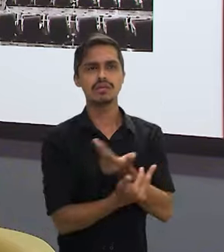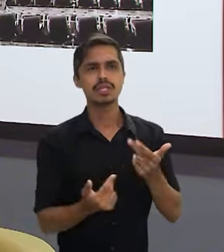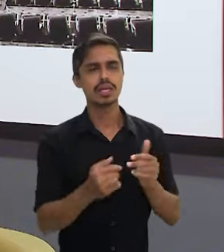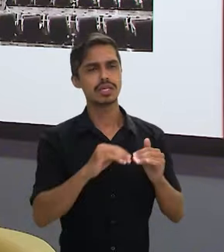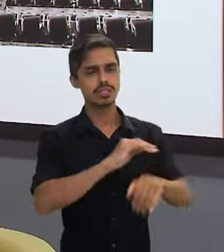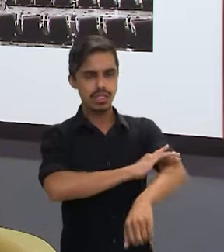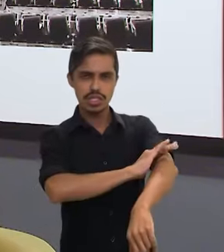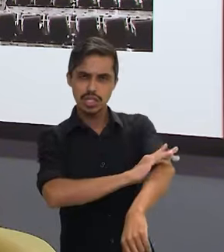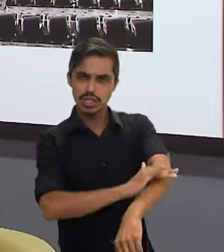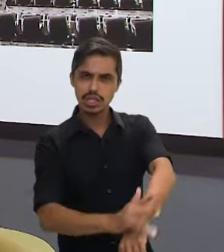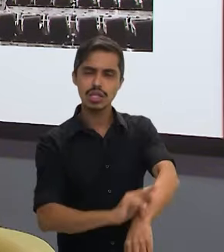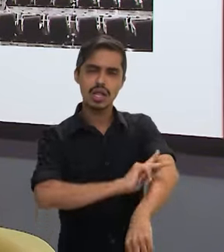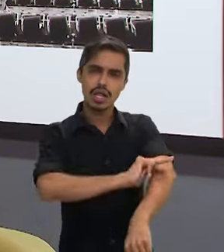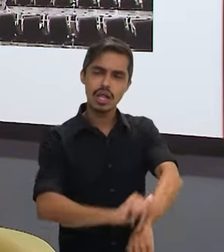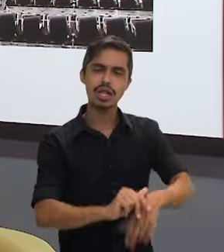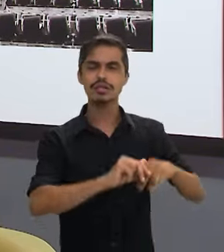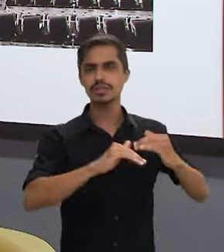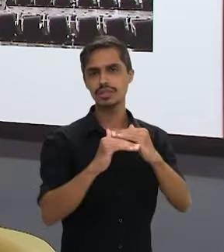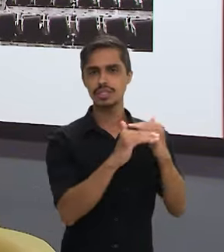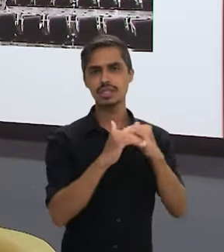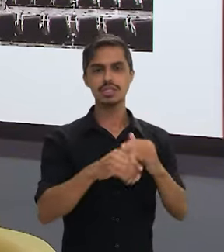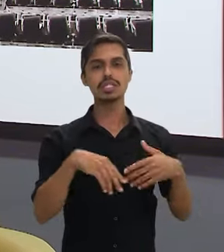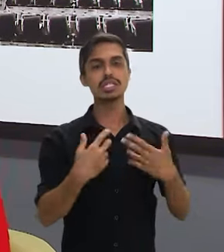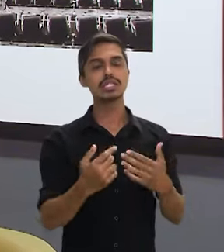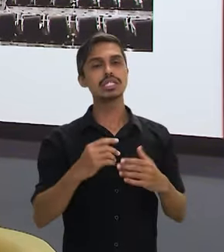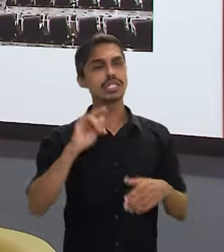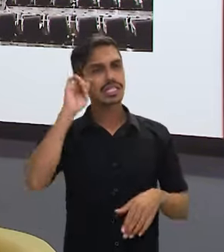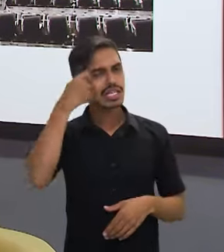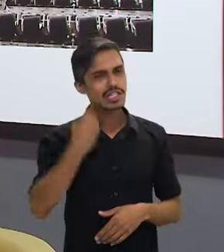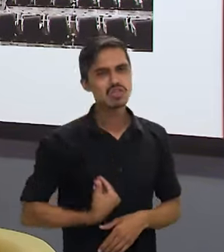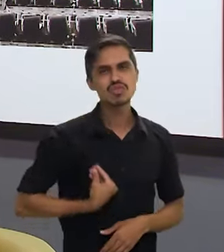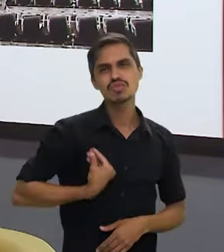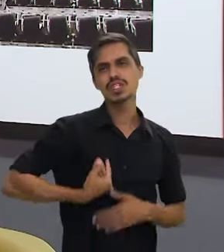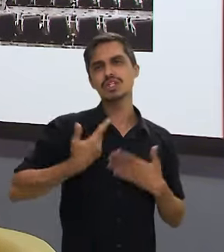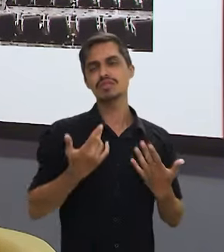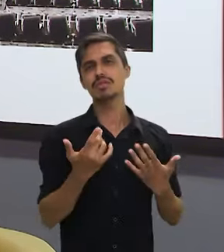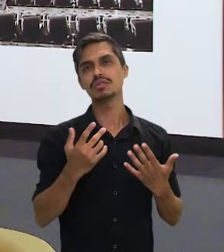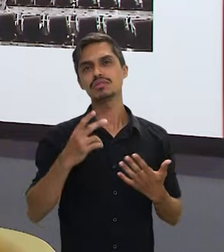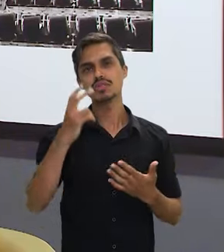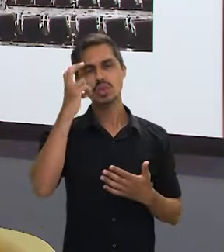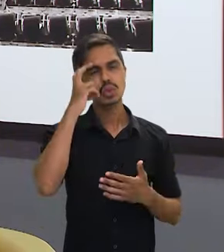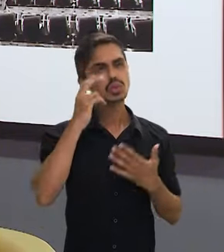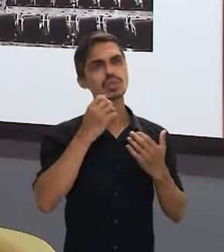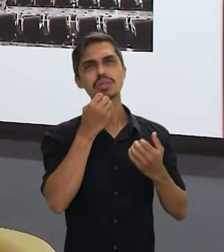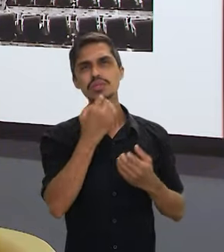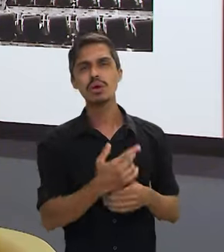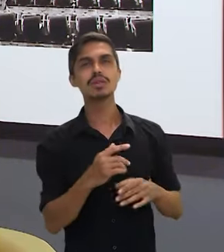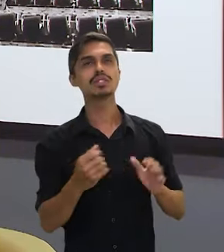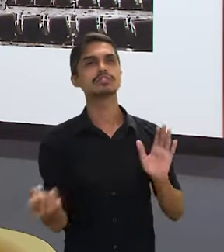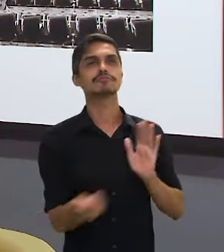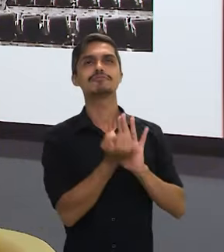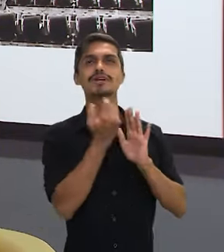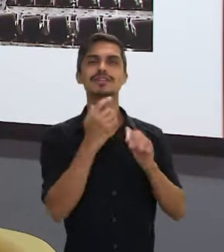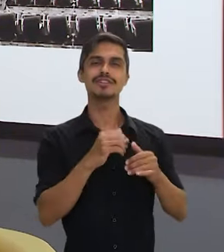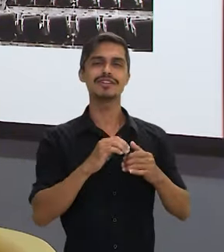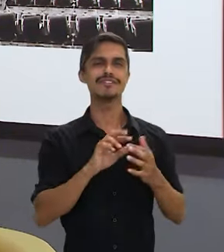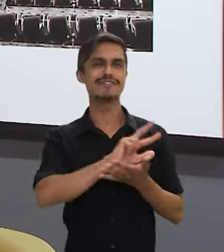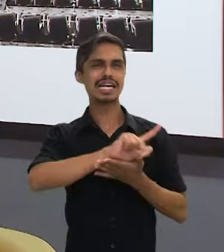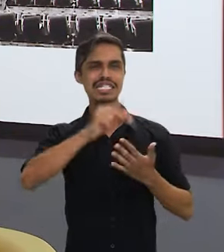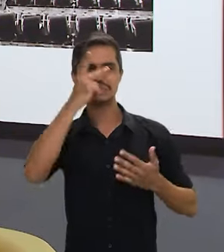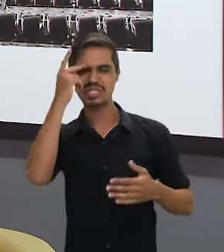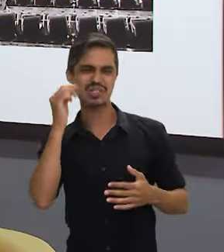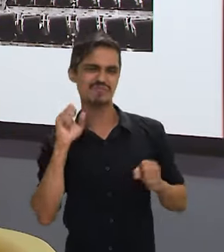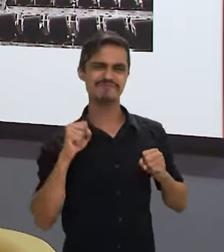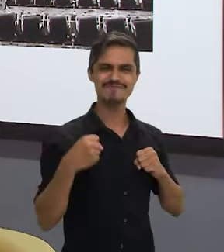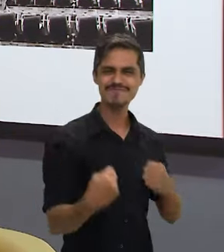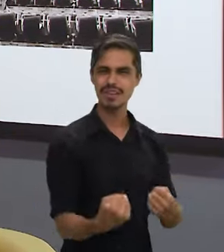construindo, é na renovação do projeto Juventude Negra Viva. Eu acho que tem muitas marcas, mas, assim, é um legado que ele é construído a várias mãos.